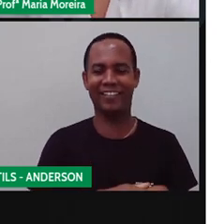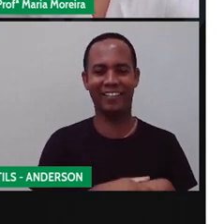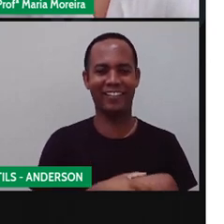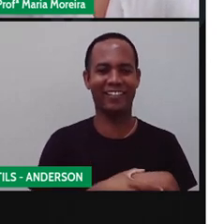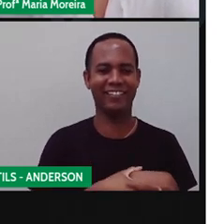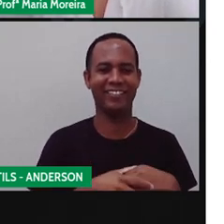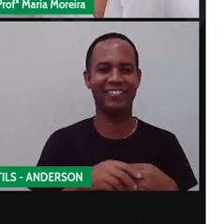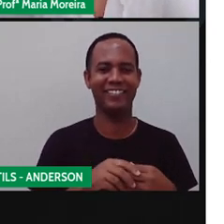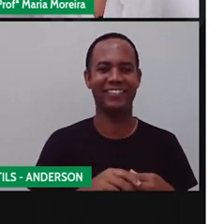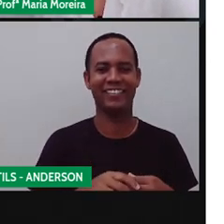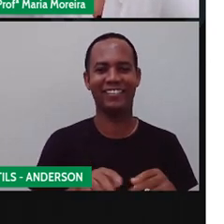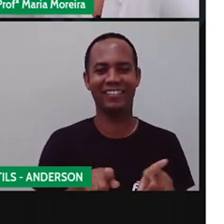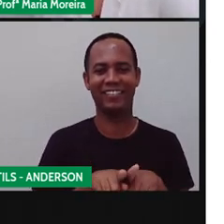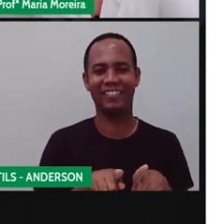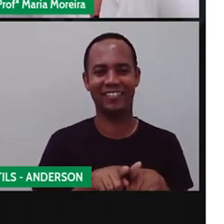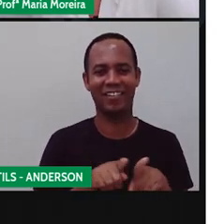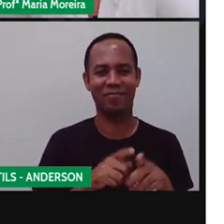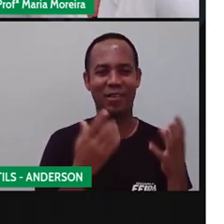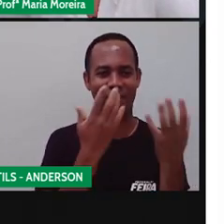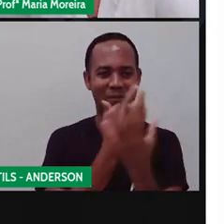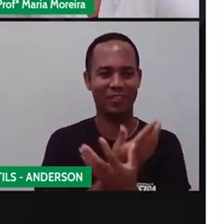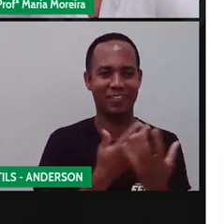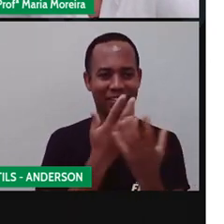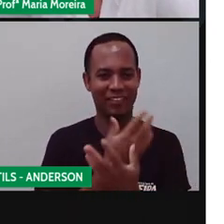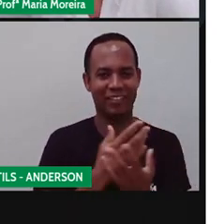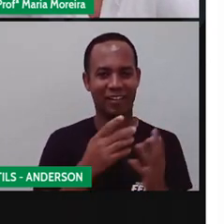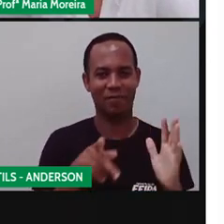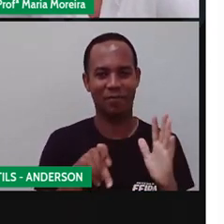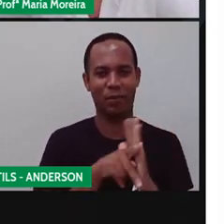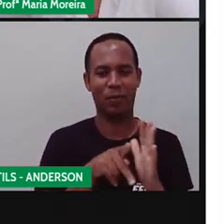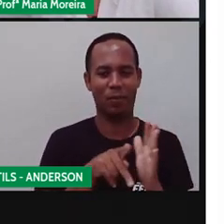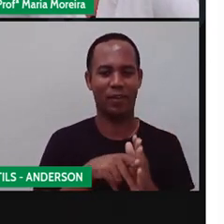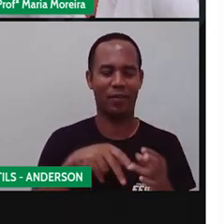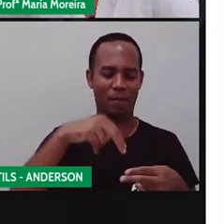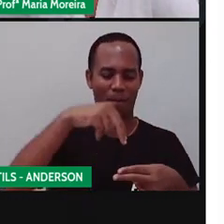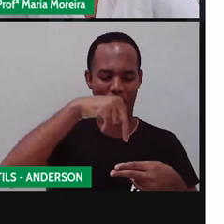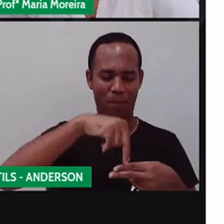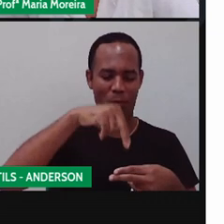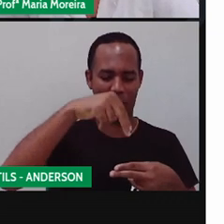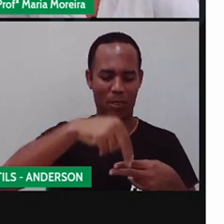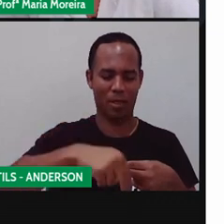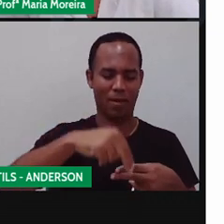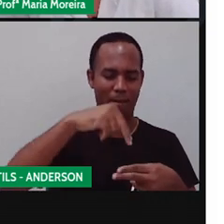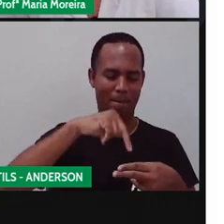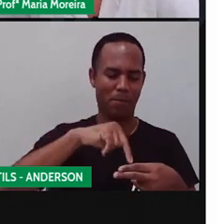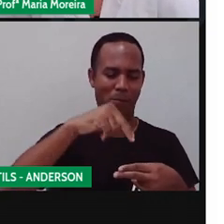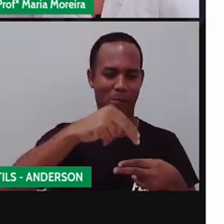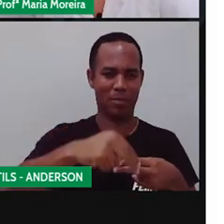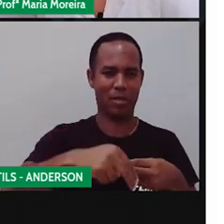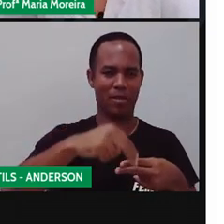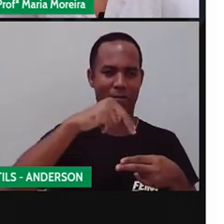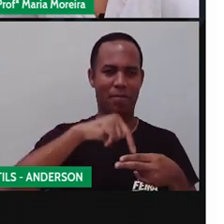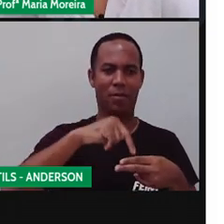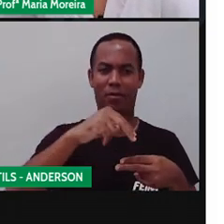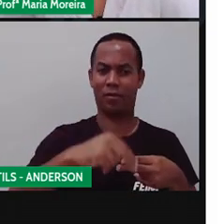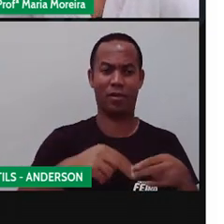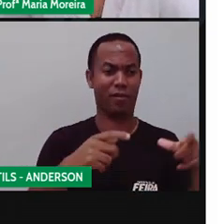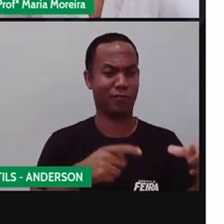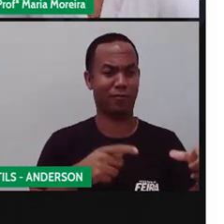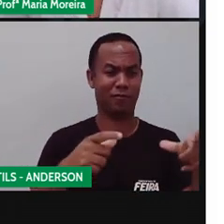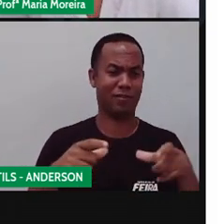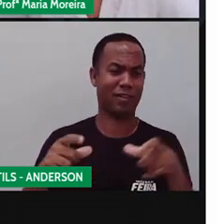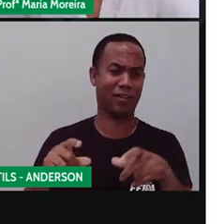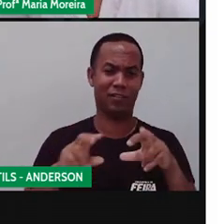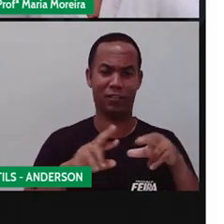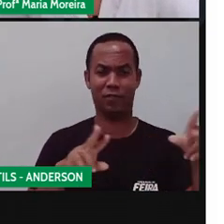E ela deve pular uma vez dentro e outra fora. Há variações de passos